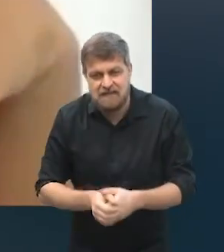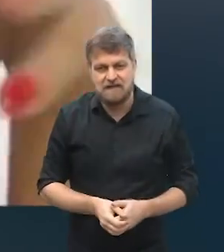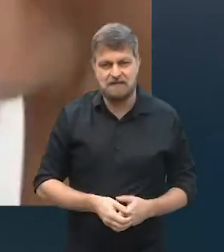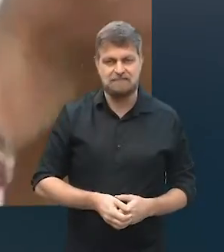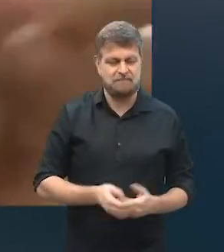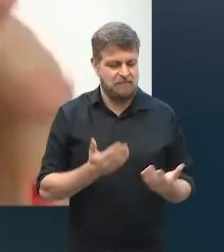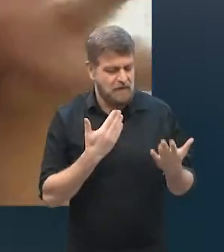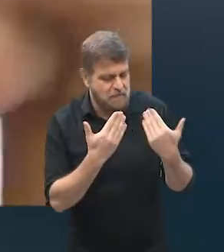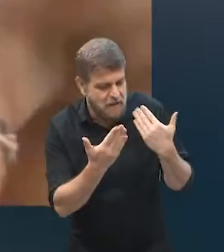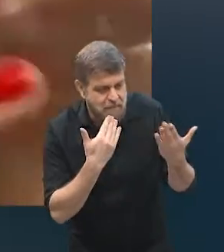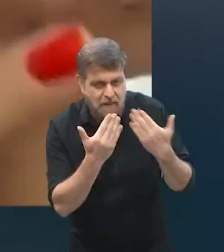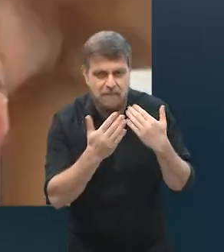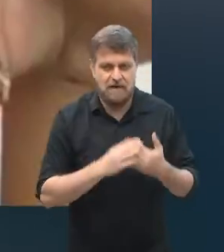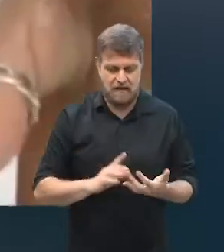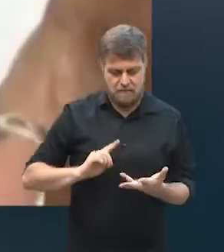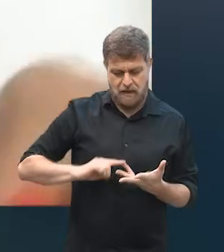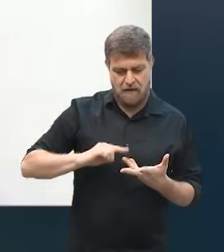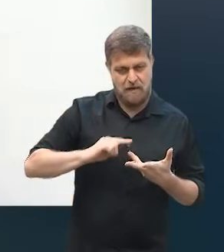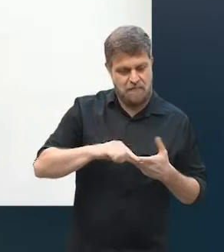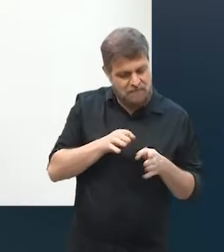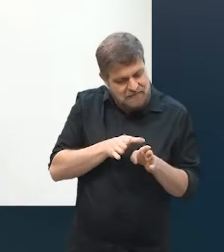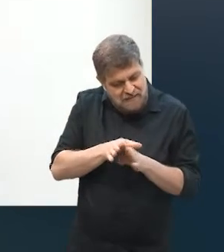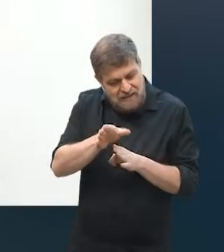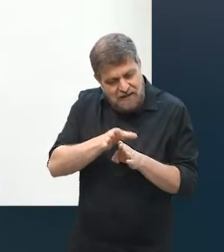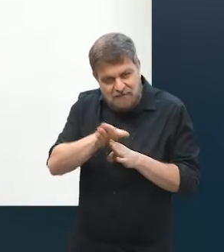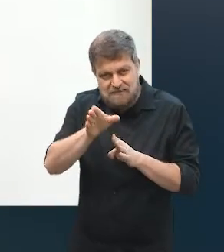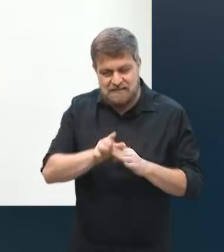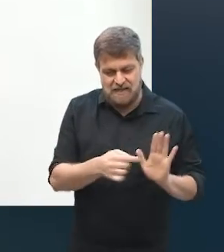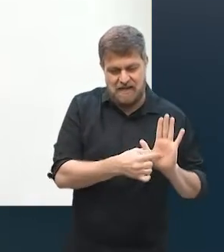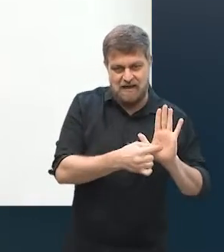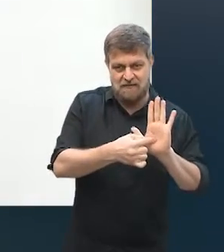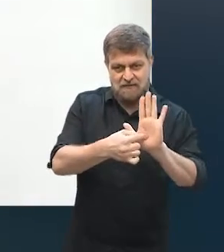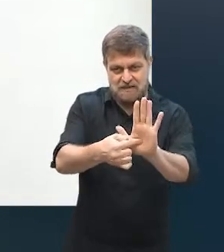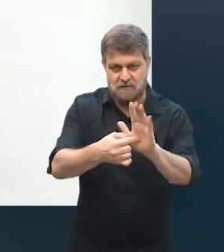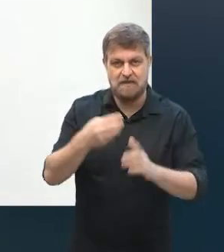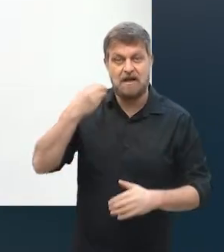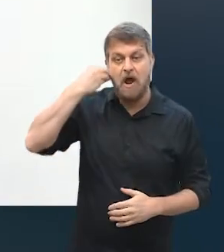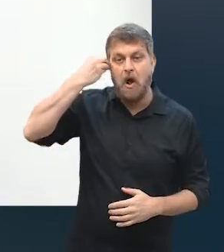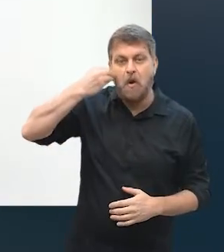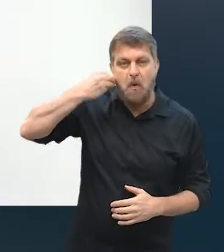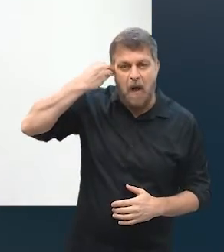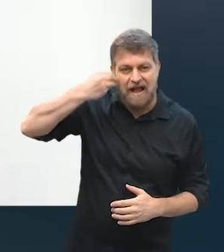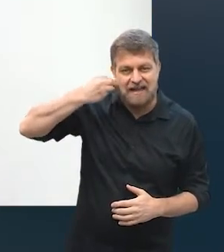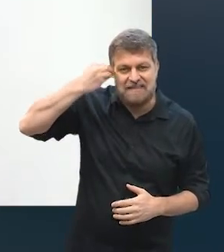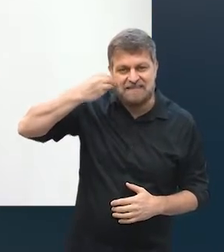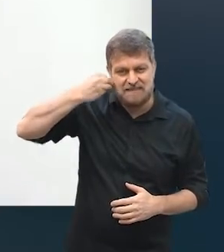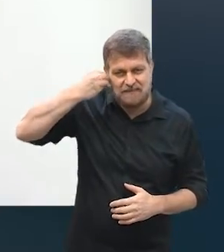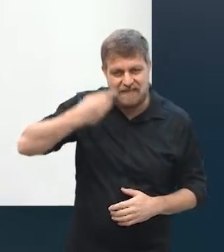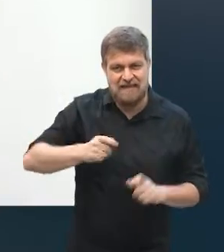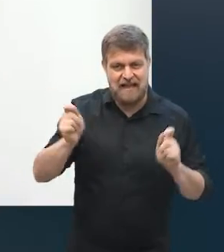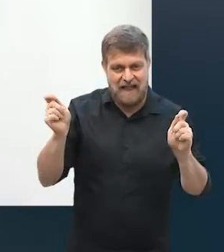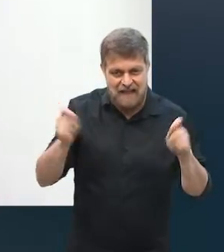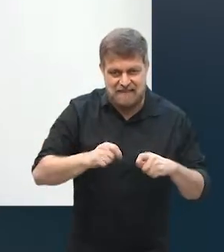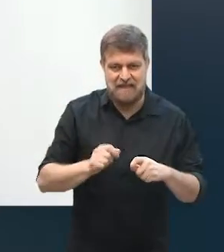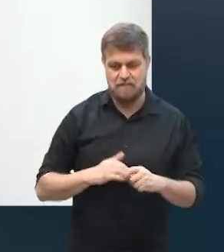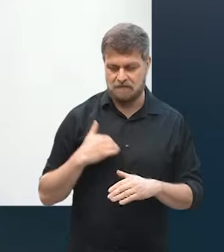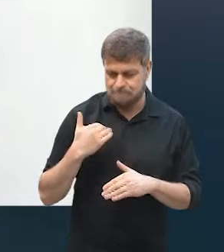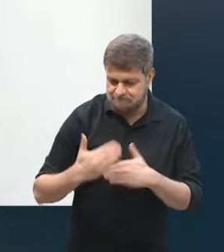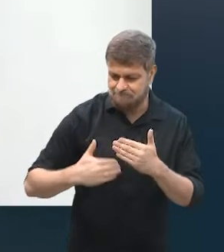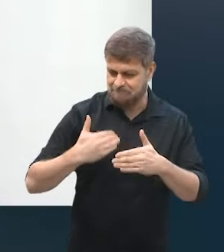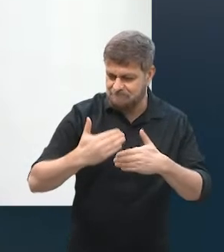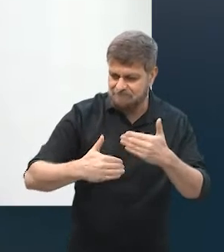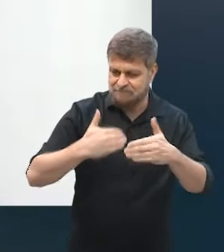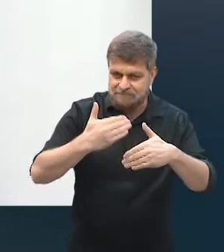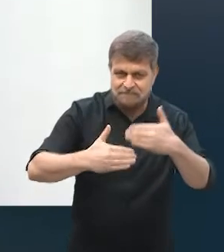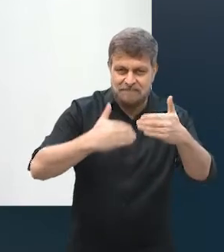convive. Olha, vamos ser maleável aqui. A gente, com a nossa experiência, a gente vai caminhando, né?